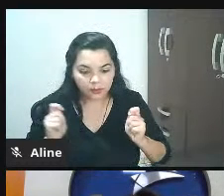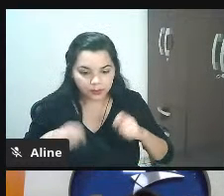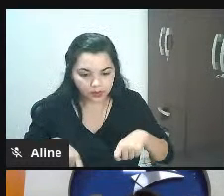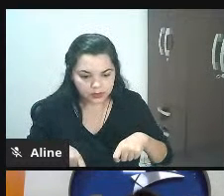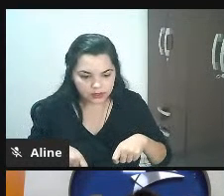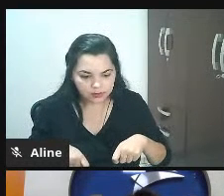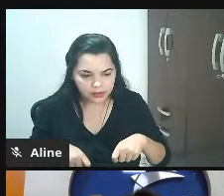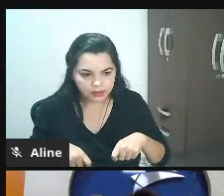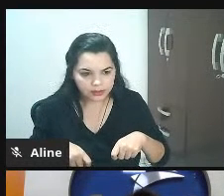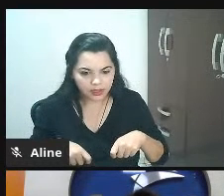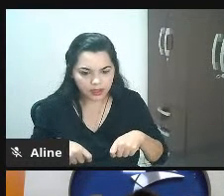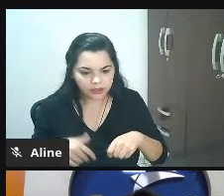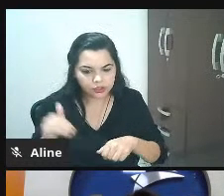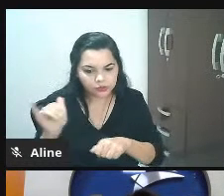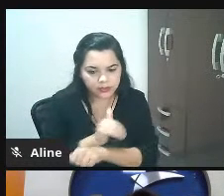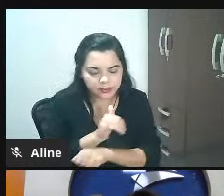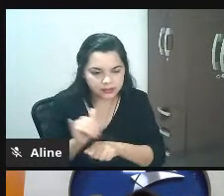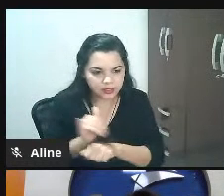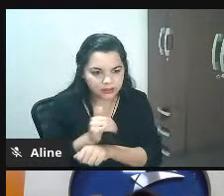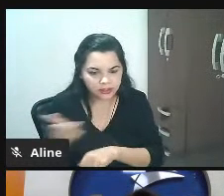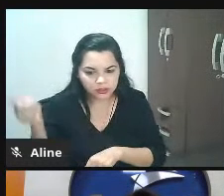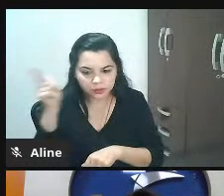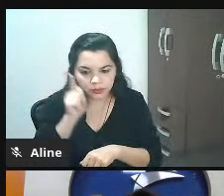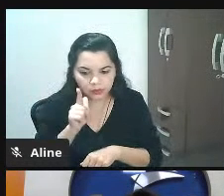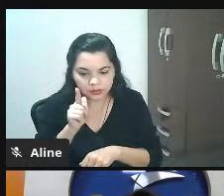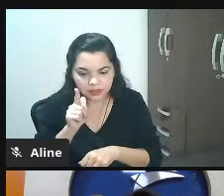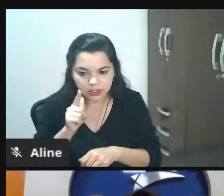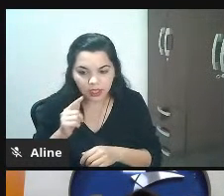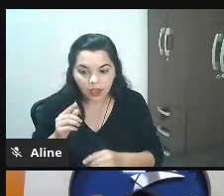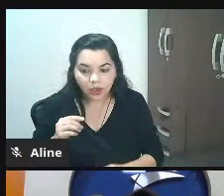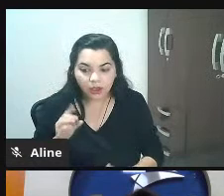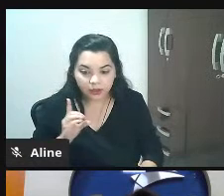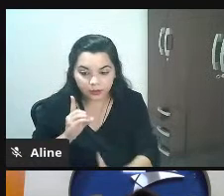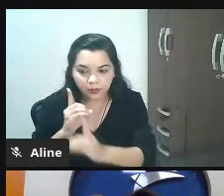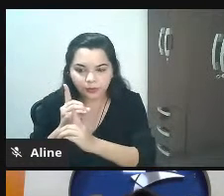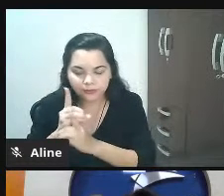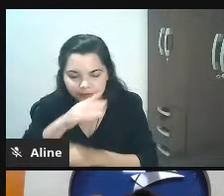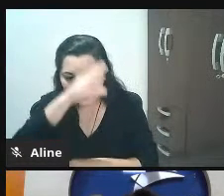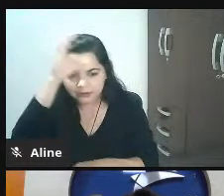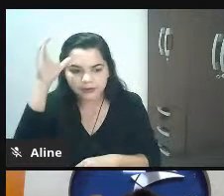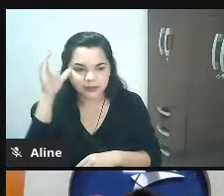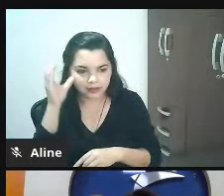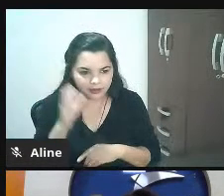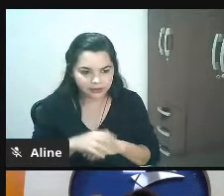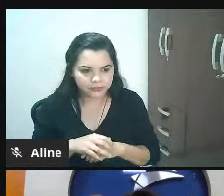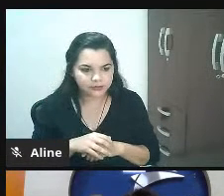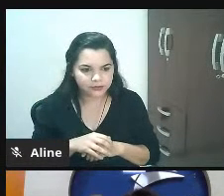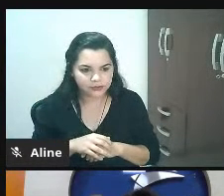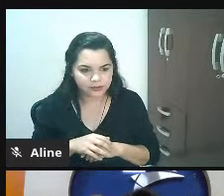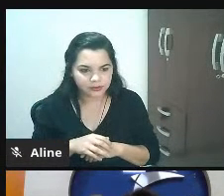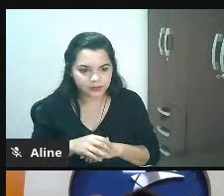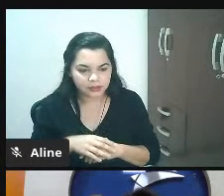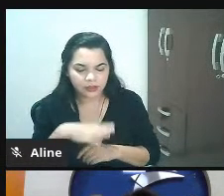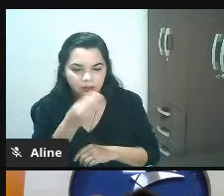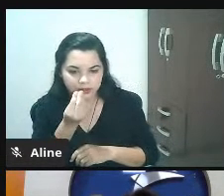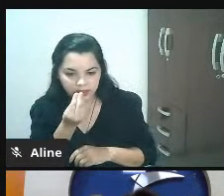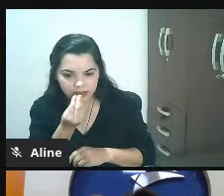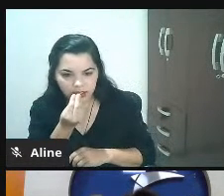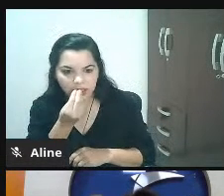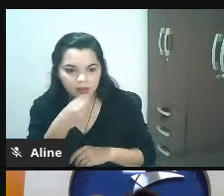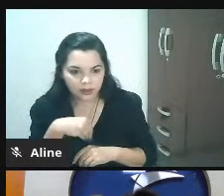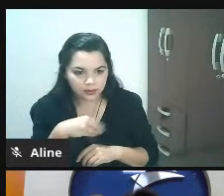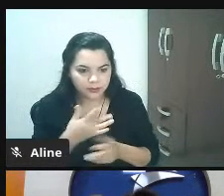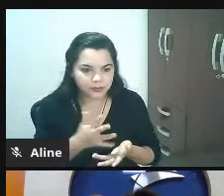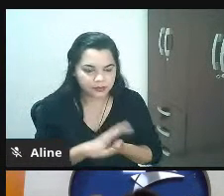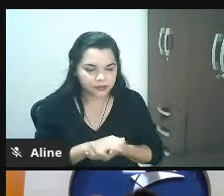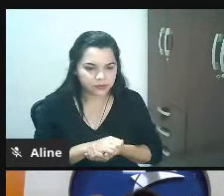alternativa para o cliente para ele me encontrar uma zero para o cliente entendeu então agora o